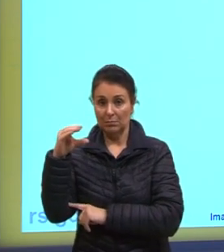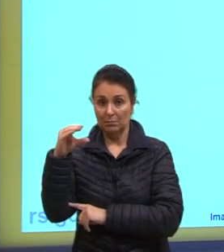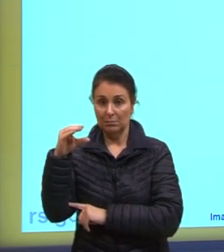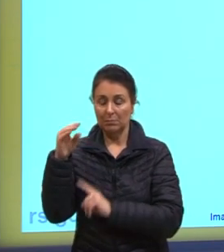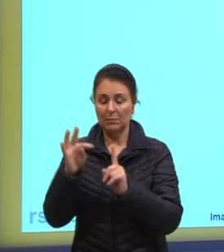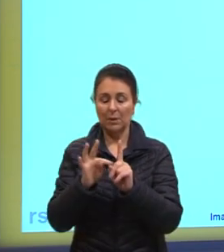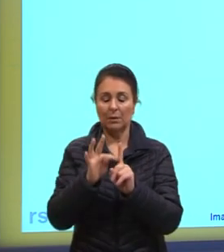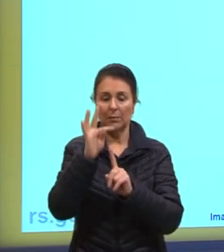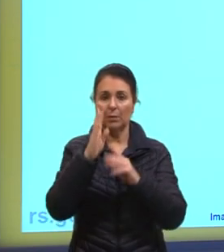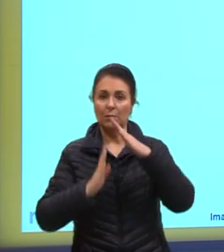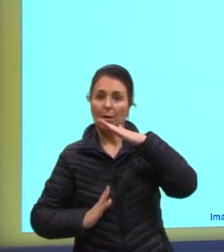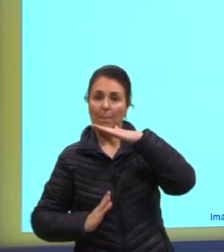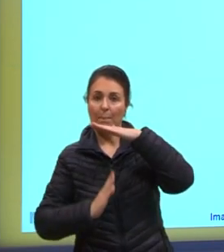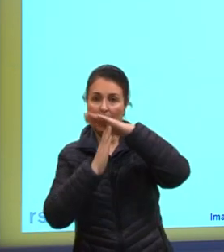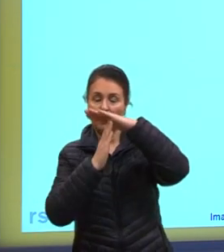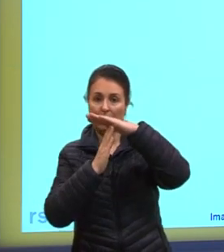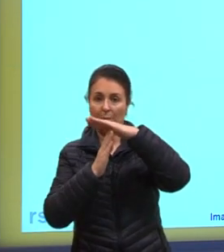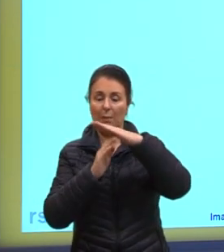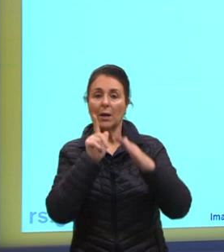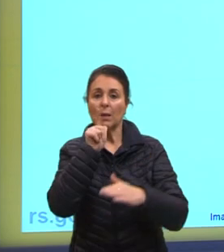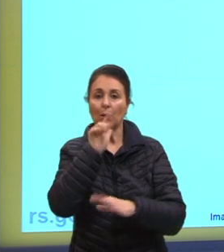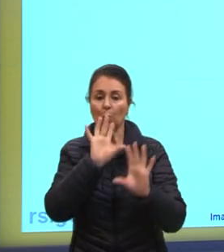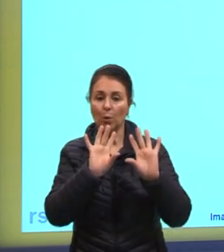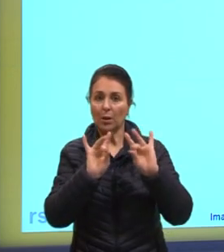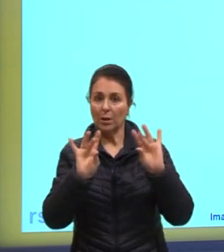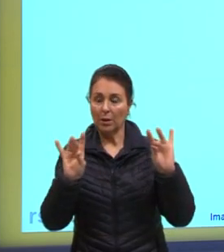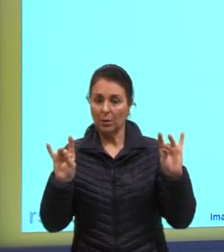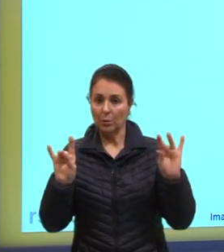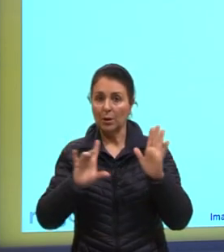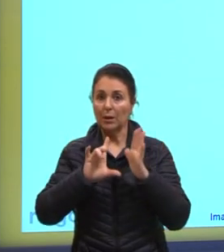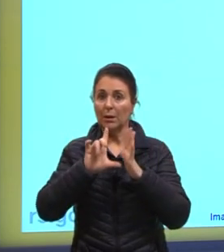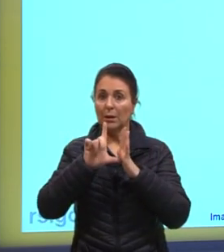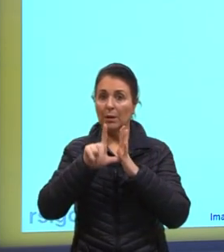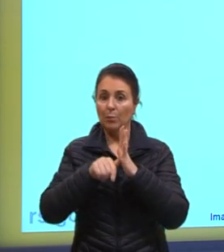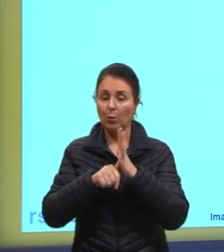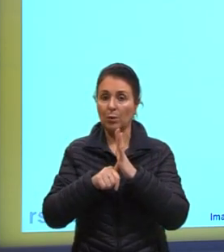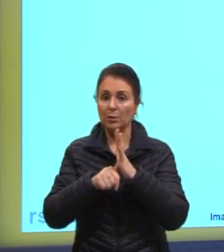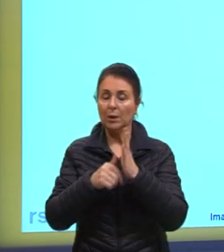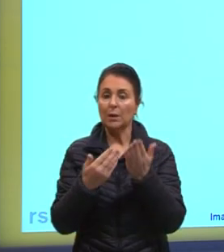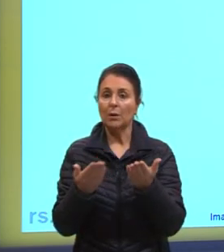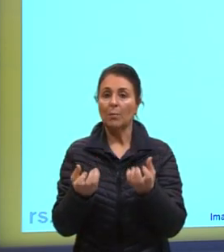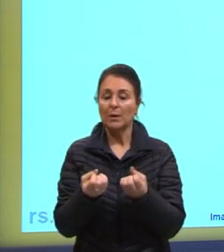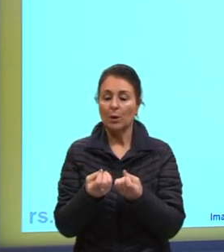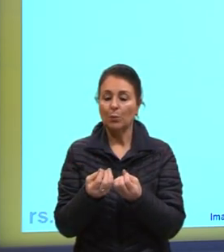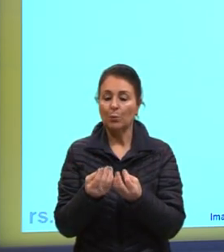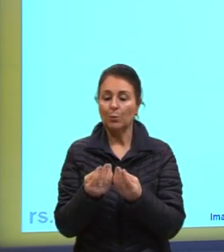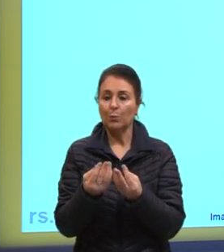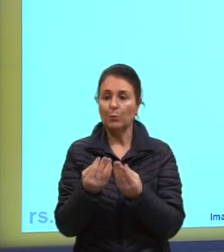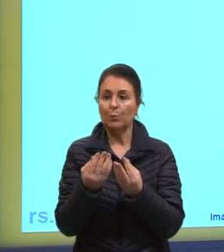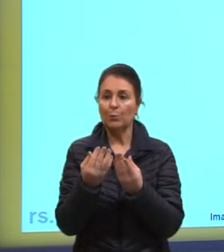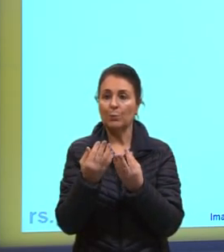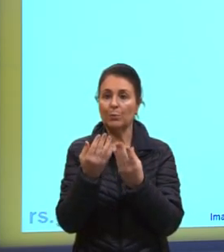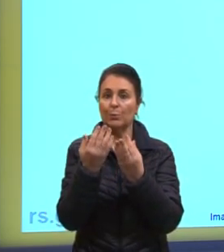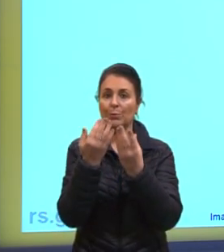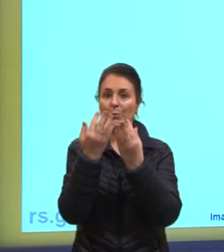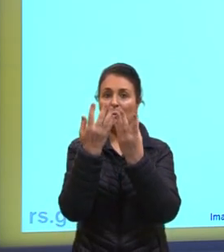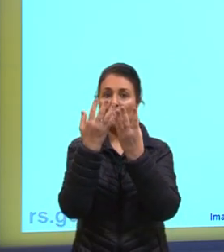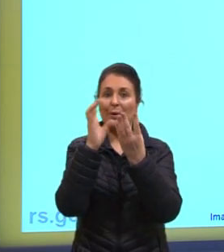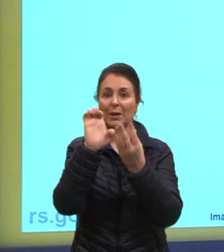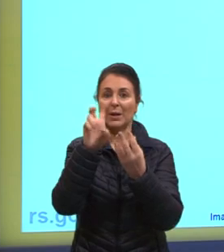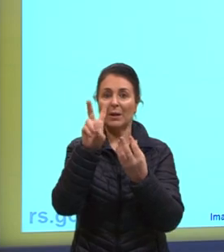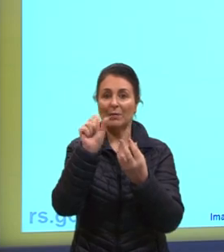chegar, né? O líquido. Depois disso, o líquido, ele vai evaporar. Ele vai começar, então, a deixar